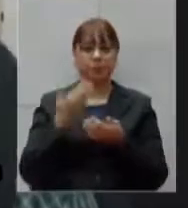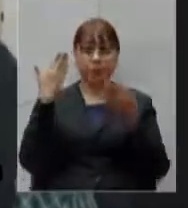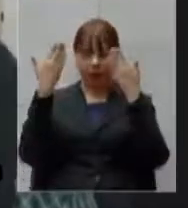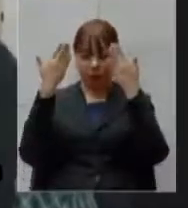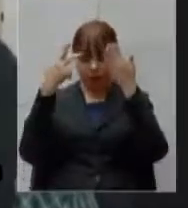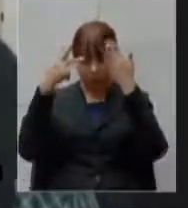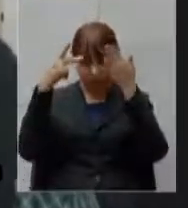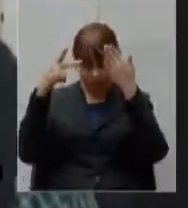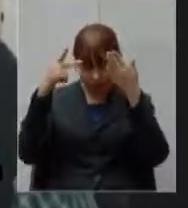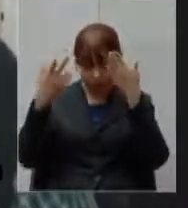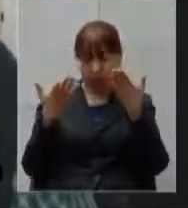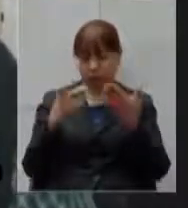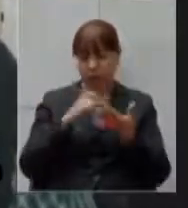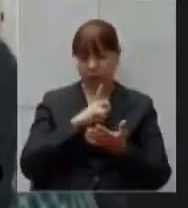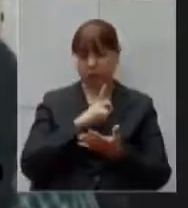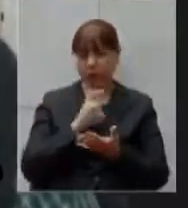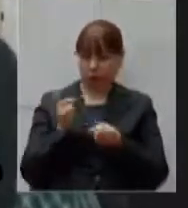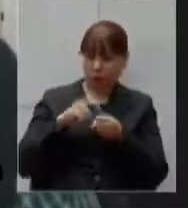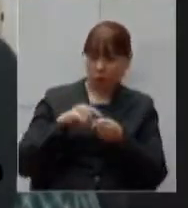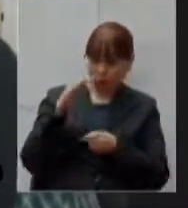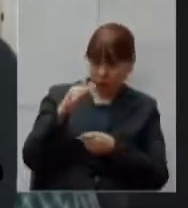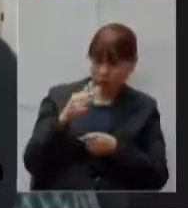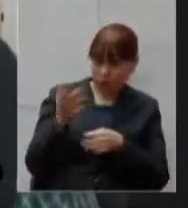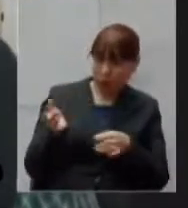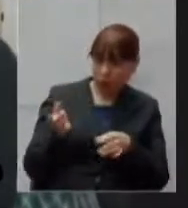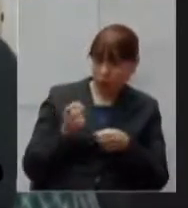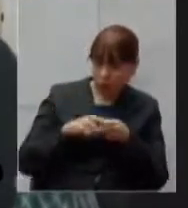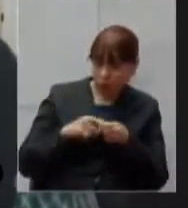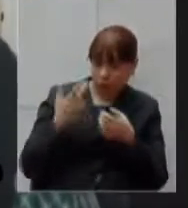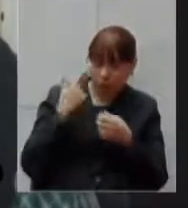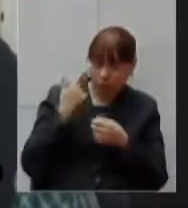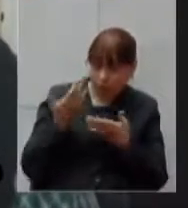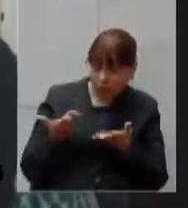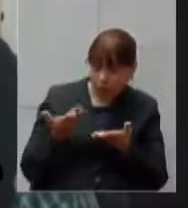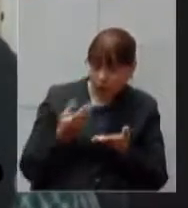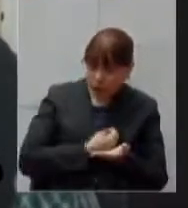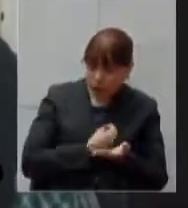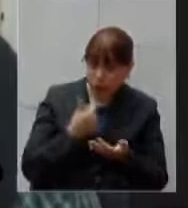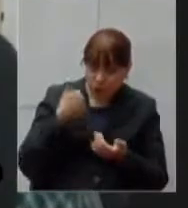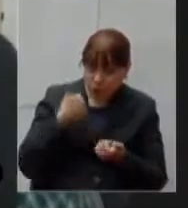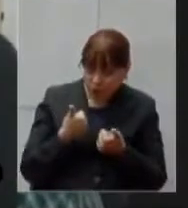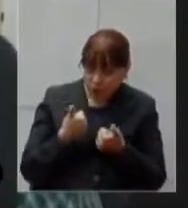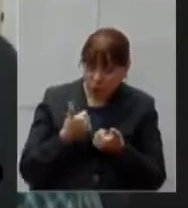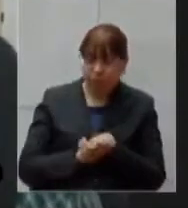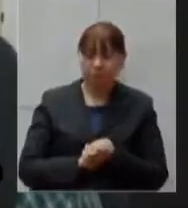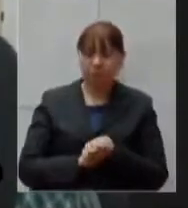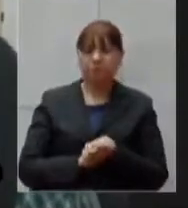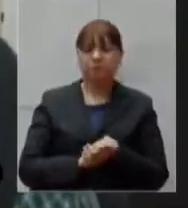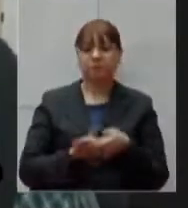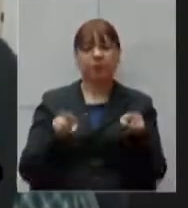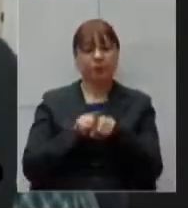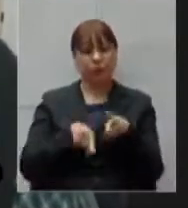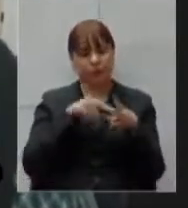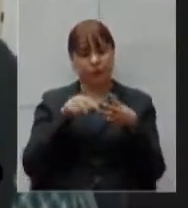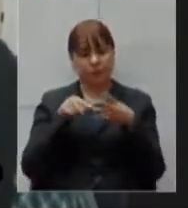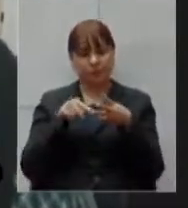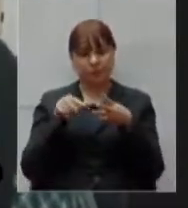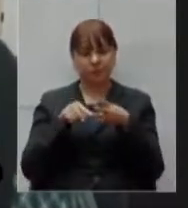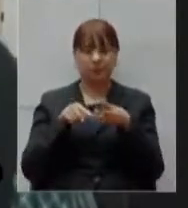citados retornarão após a pandemia um outro ponto que eu gostaria de